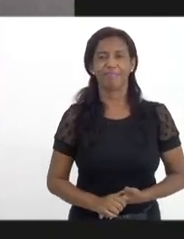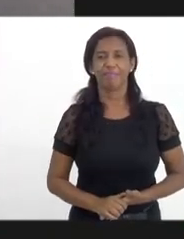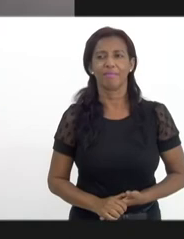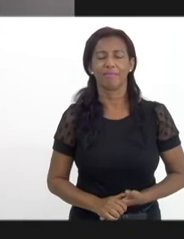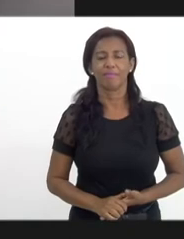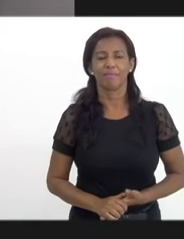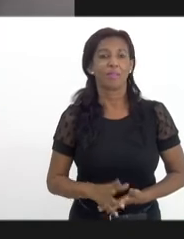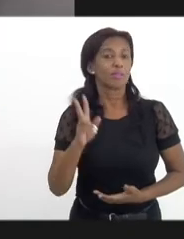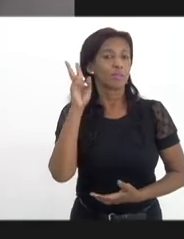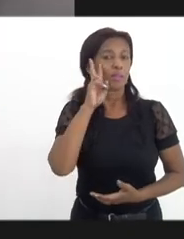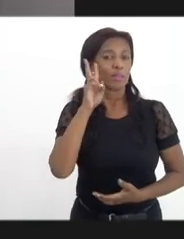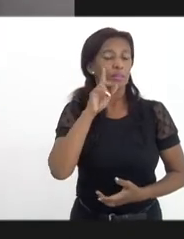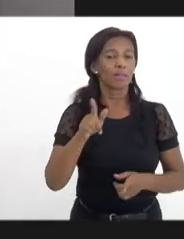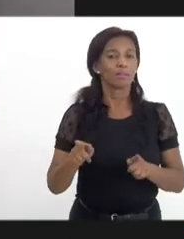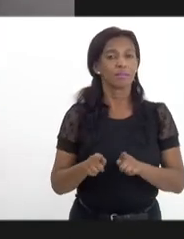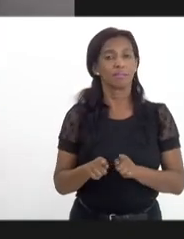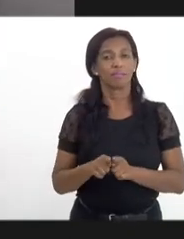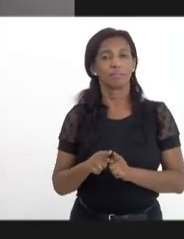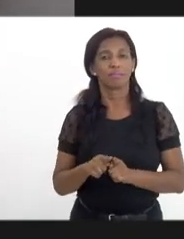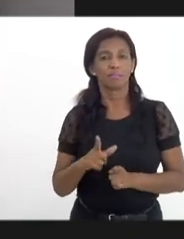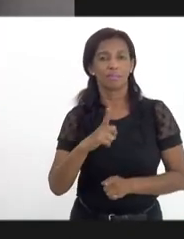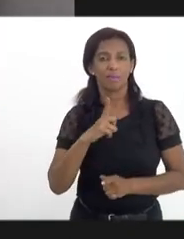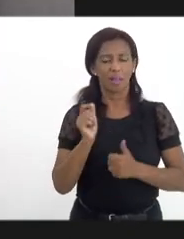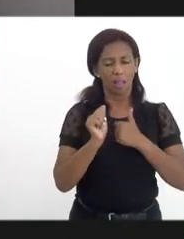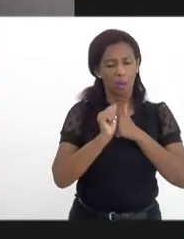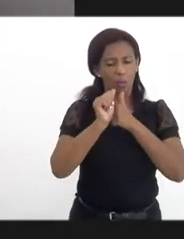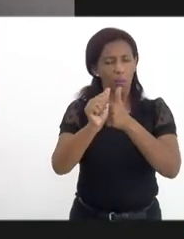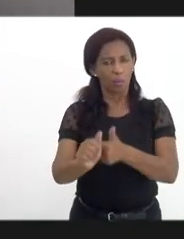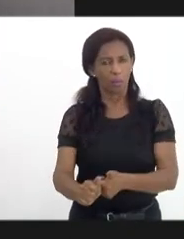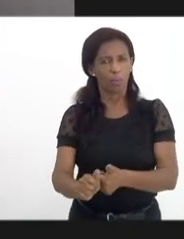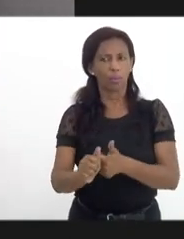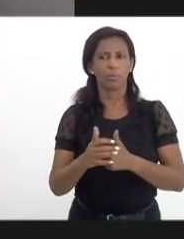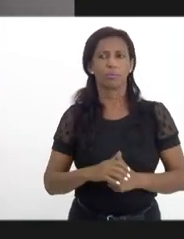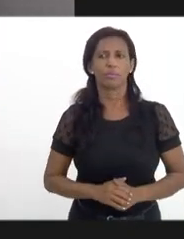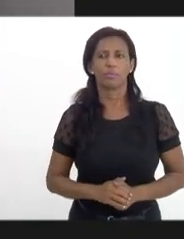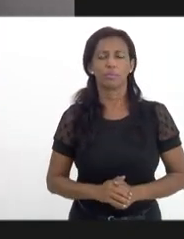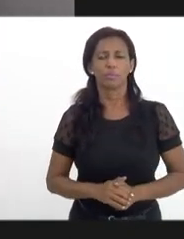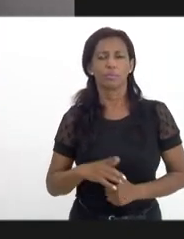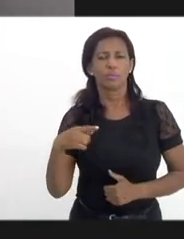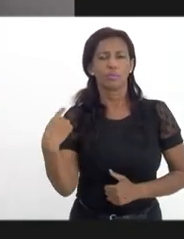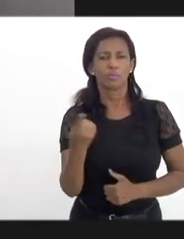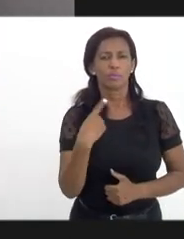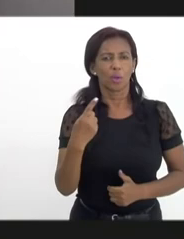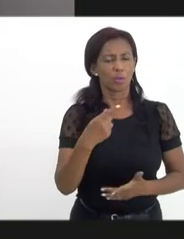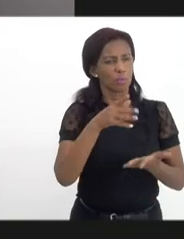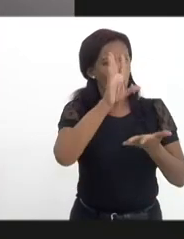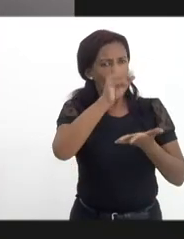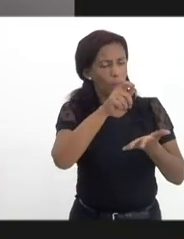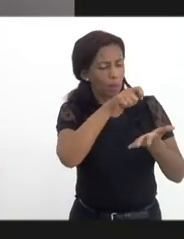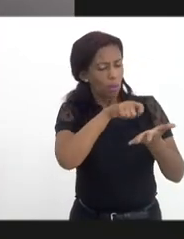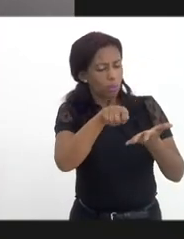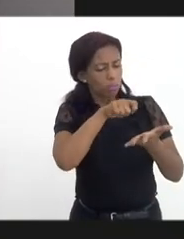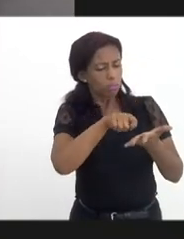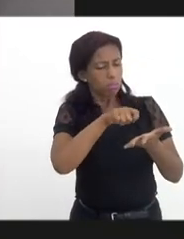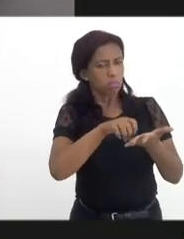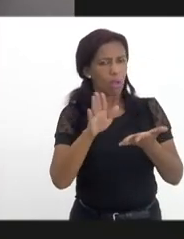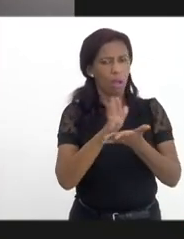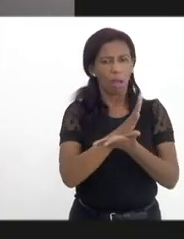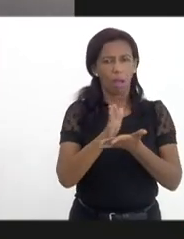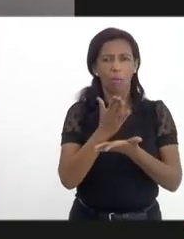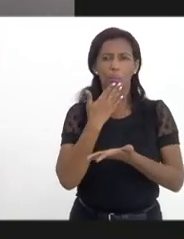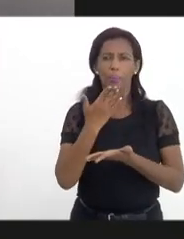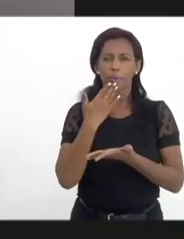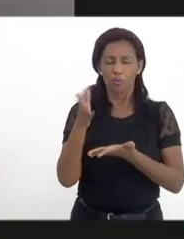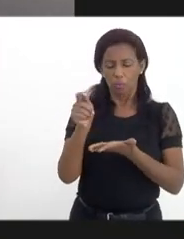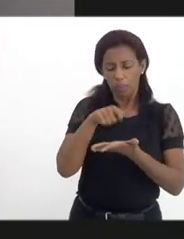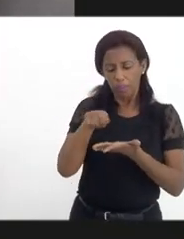E quero só lembrar que a gente acompanhou, nós fizemos algumas anotações de algumas demandas.